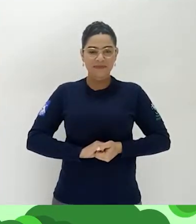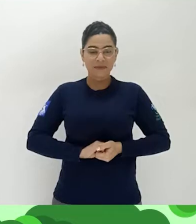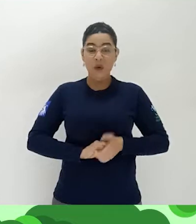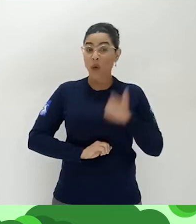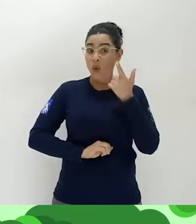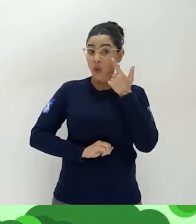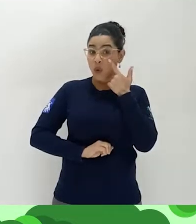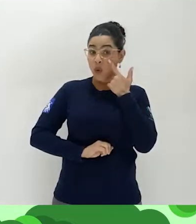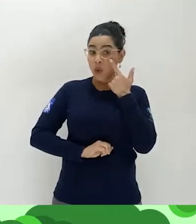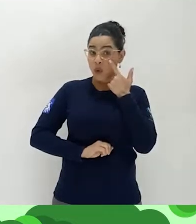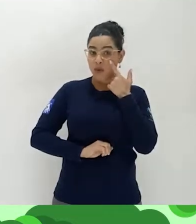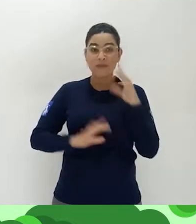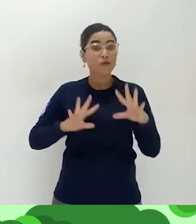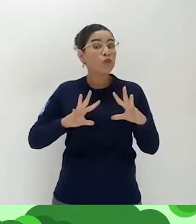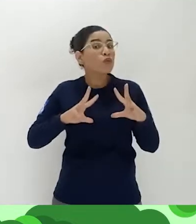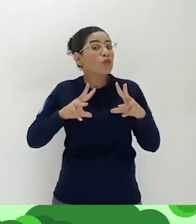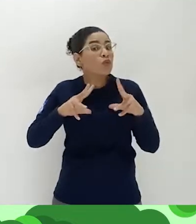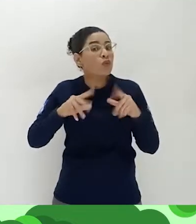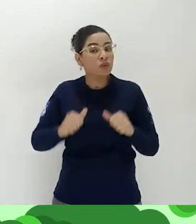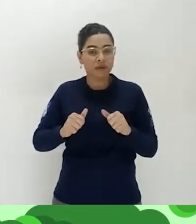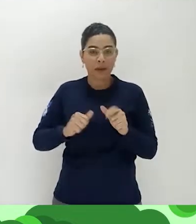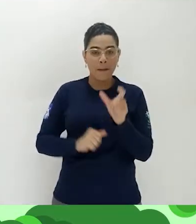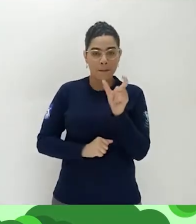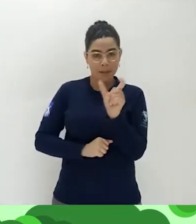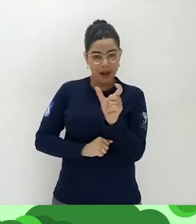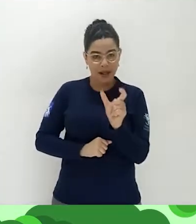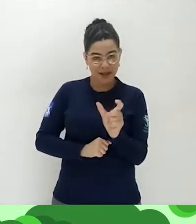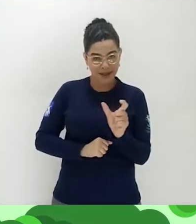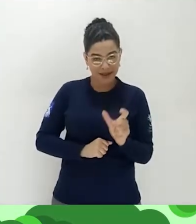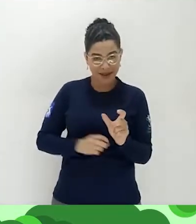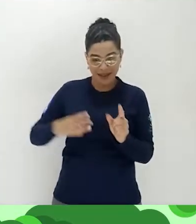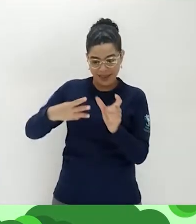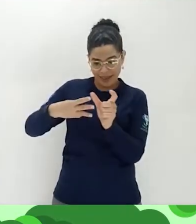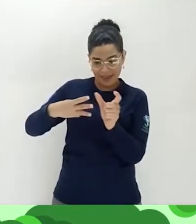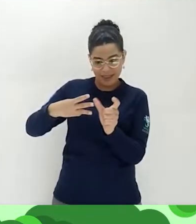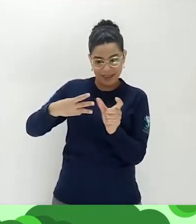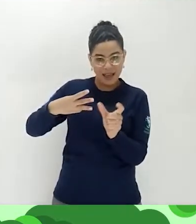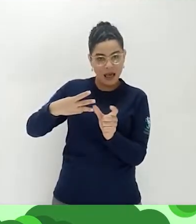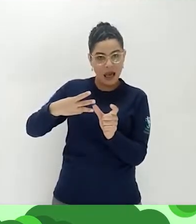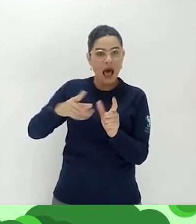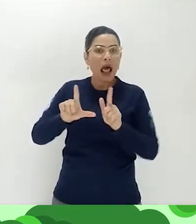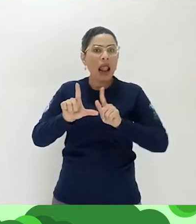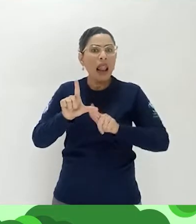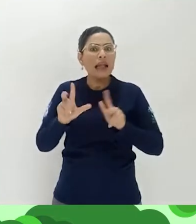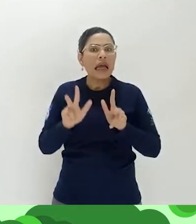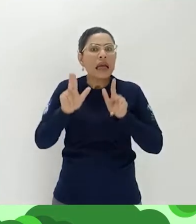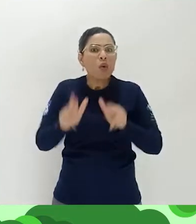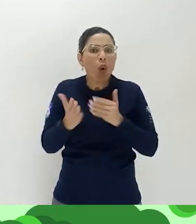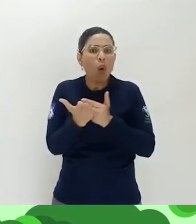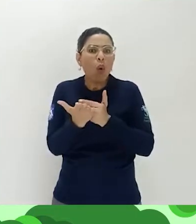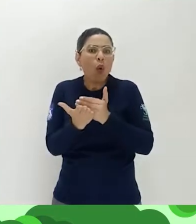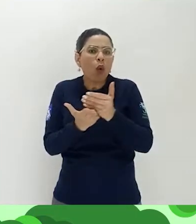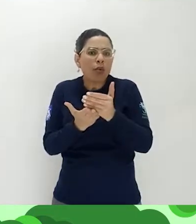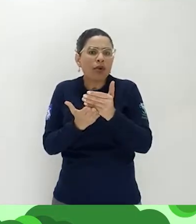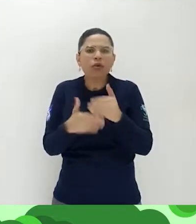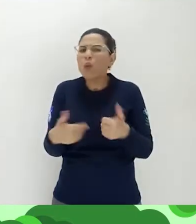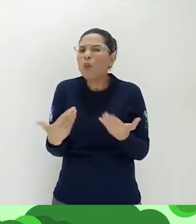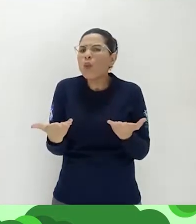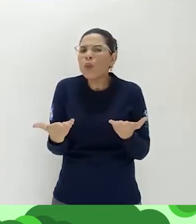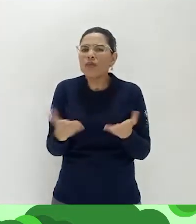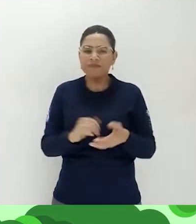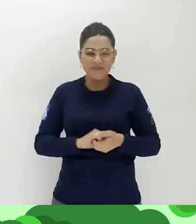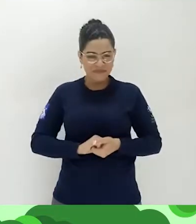Ó, vamos lá, ó. Todas essas palavras que estão aqui, essas três palavras, começam com a mesma letra, não é isso? Qual letra que é?